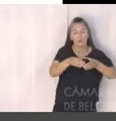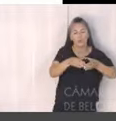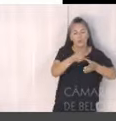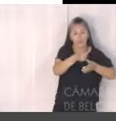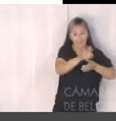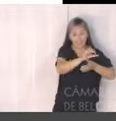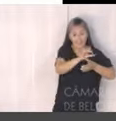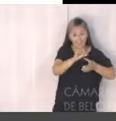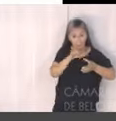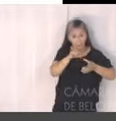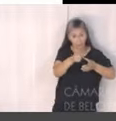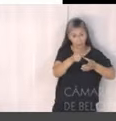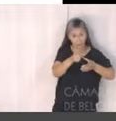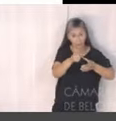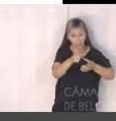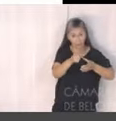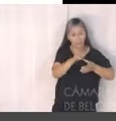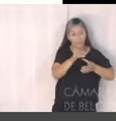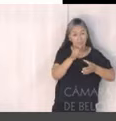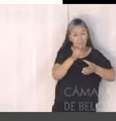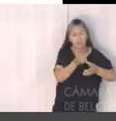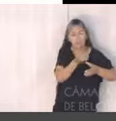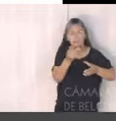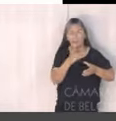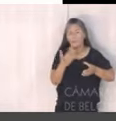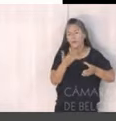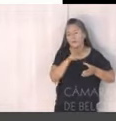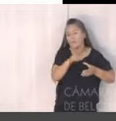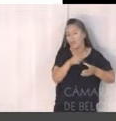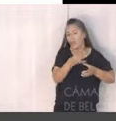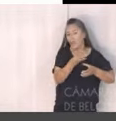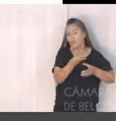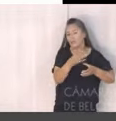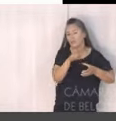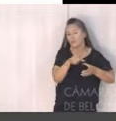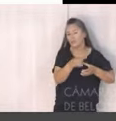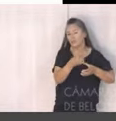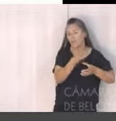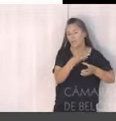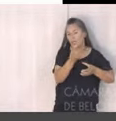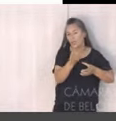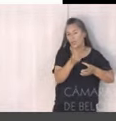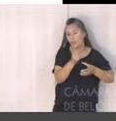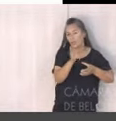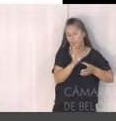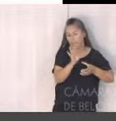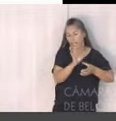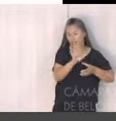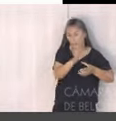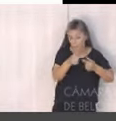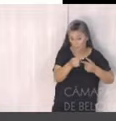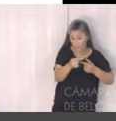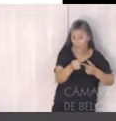estamos com 4,48 e a meta para 2025 é de 3,5.